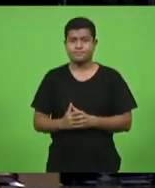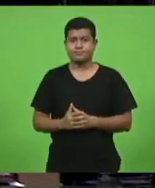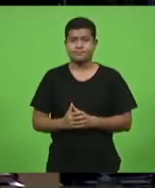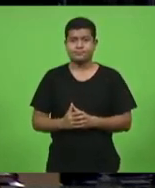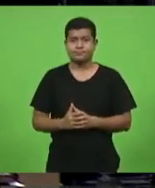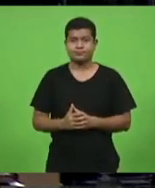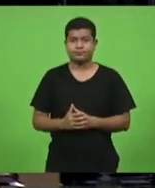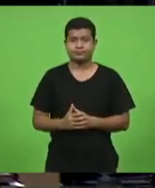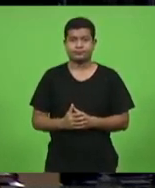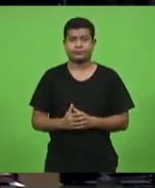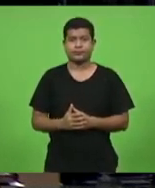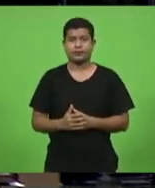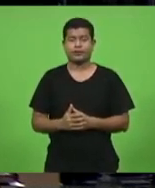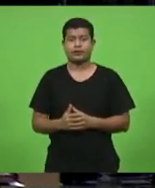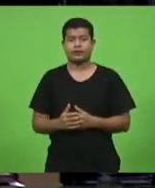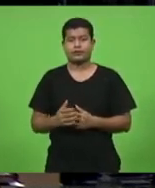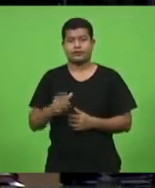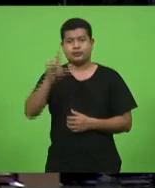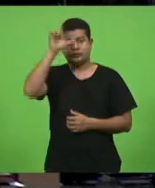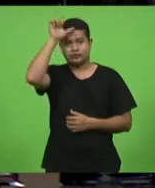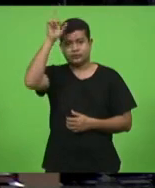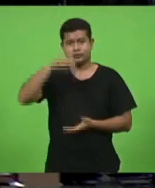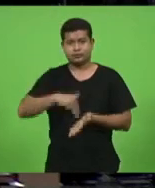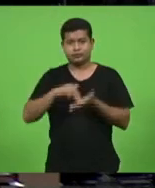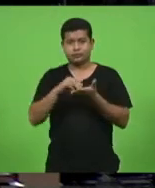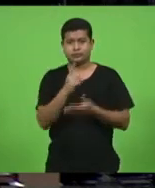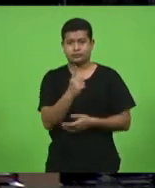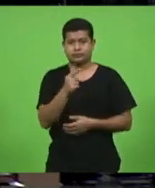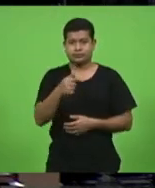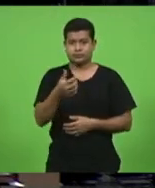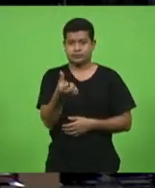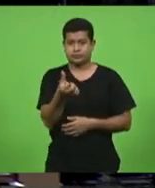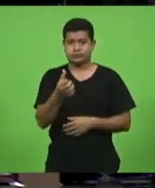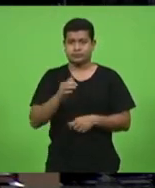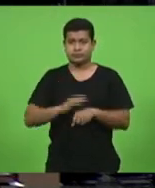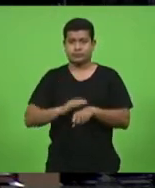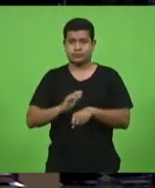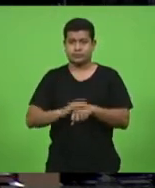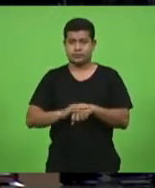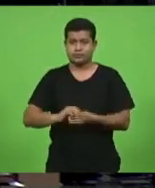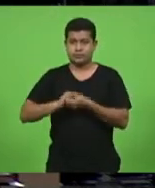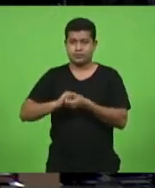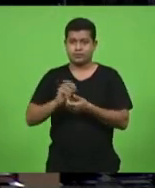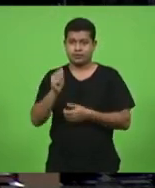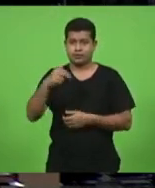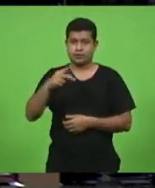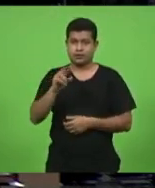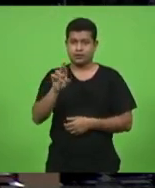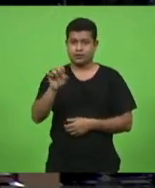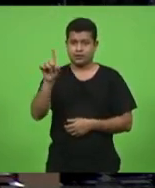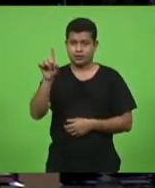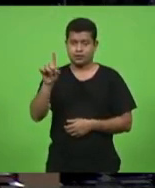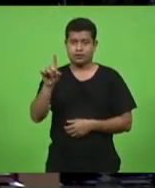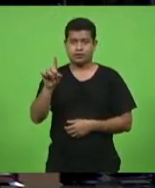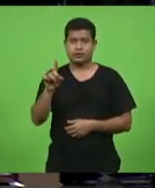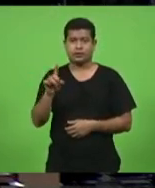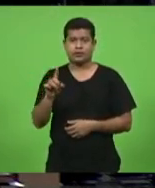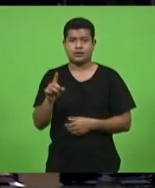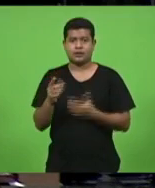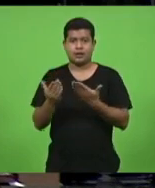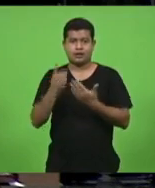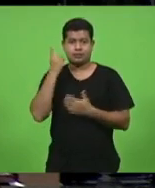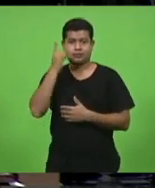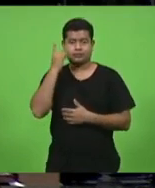do deputado Sargento Lima a moção 176 cumprimentando o senhor André Fernandes deputado estadual do Ceará pelo